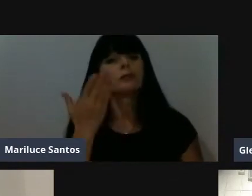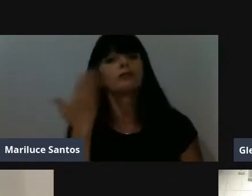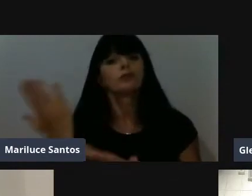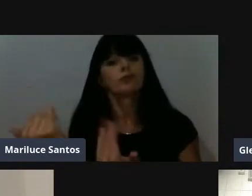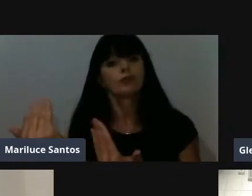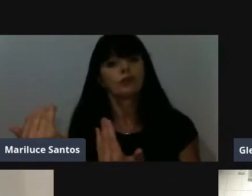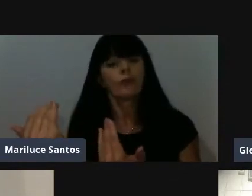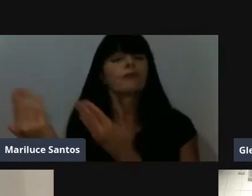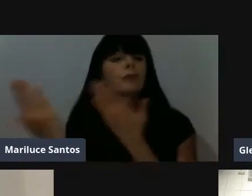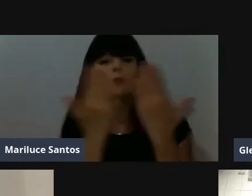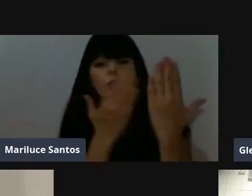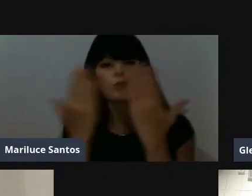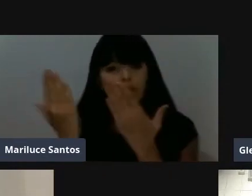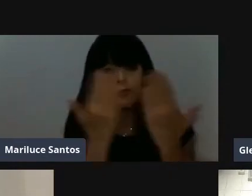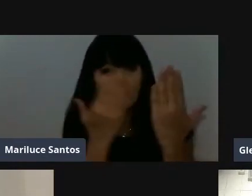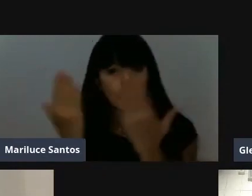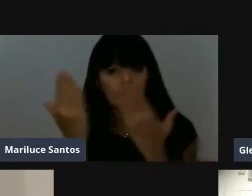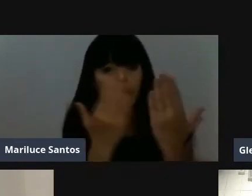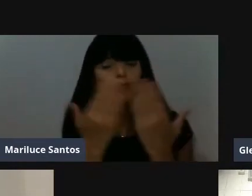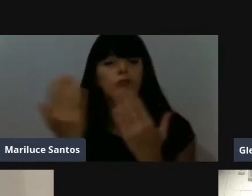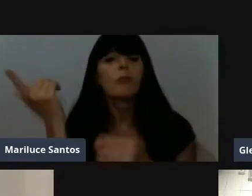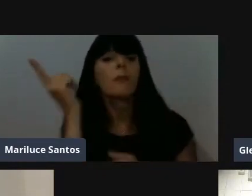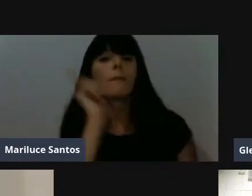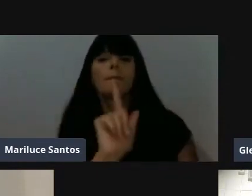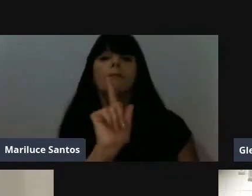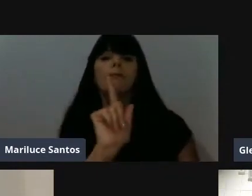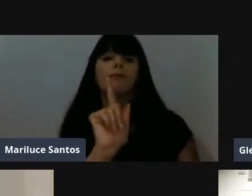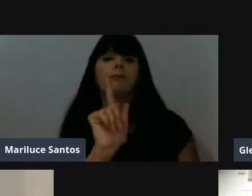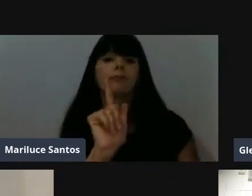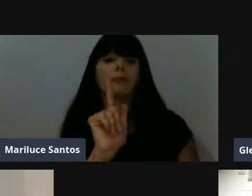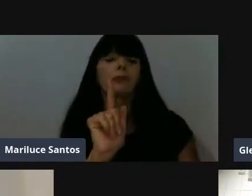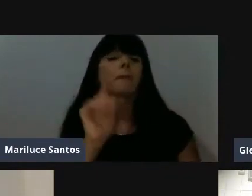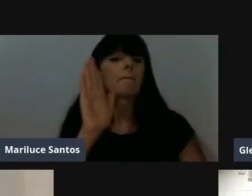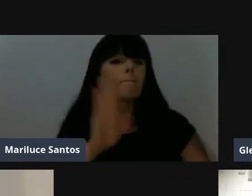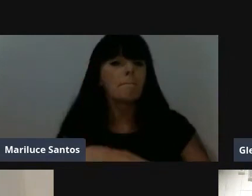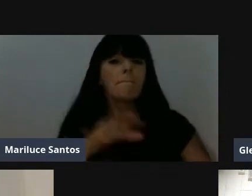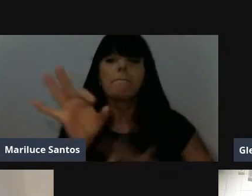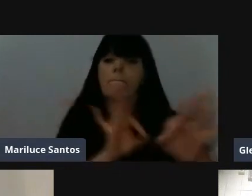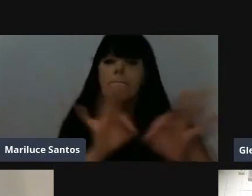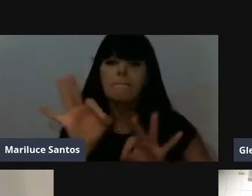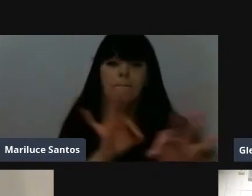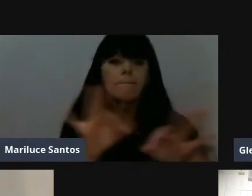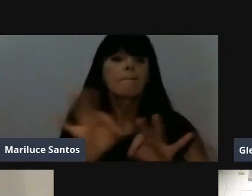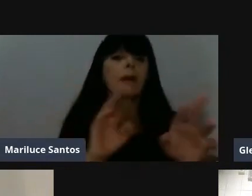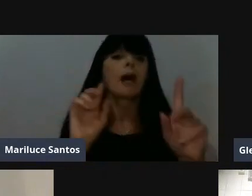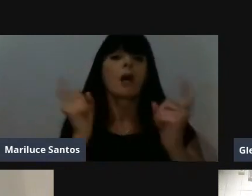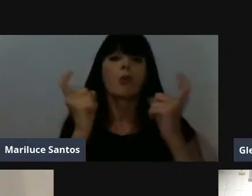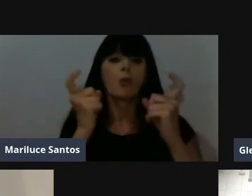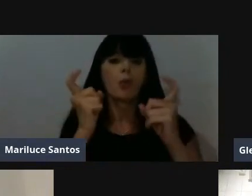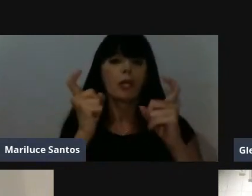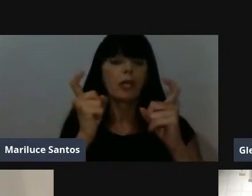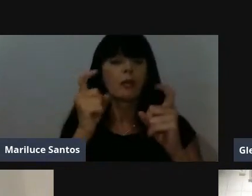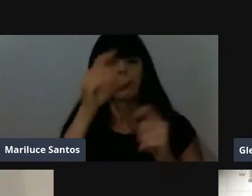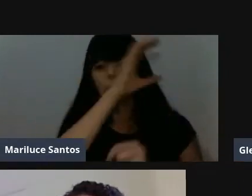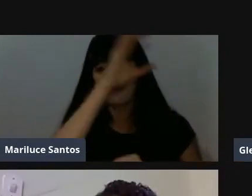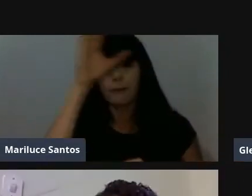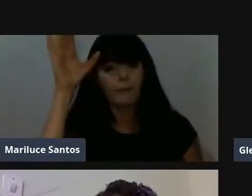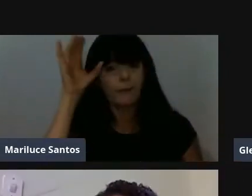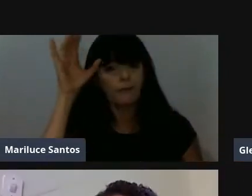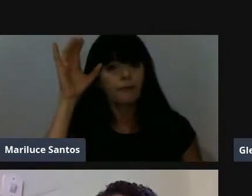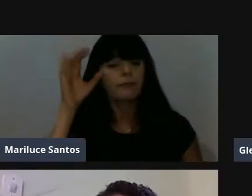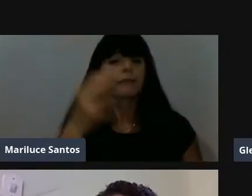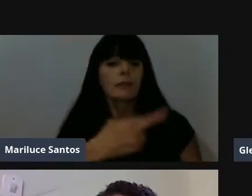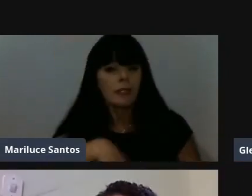né? Eu estudo bastante para chegar, igual eu já disse, para chegar mais preparado nas reuniões da Câmara para representar o nosso